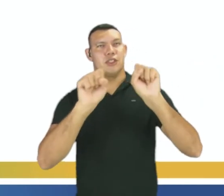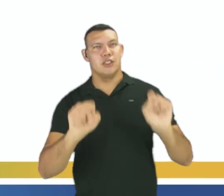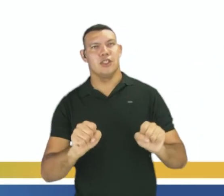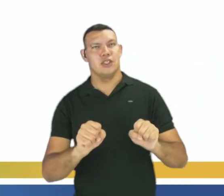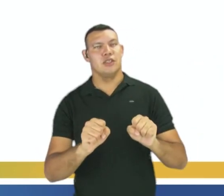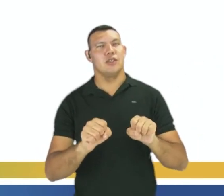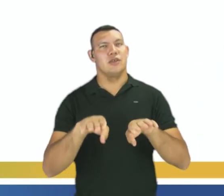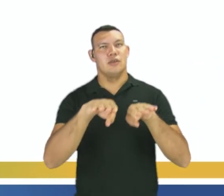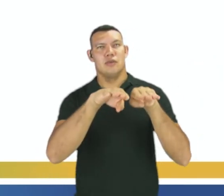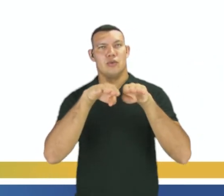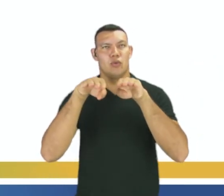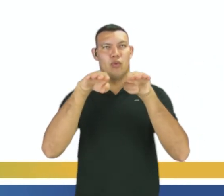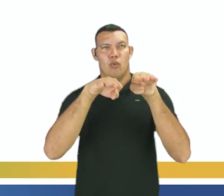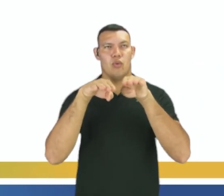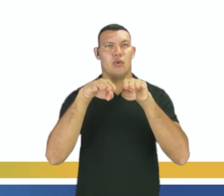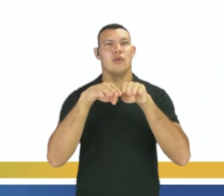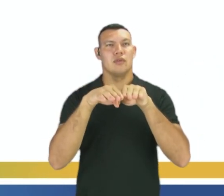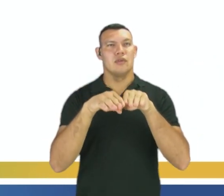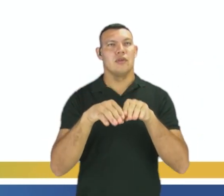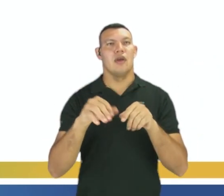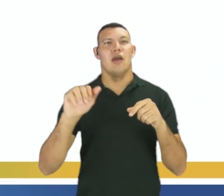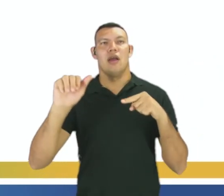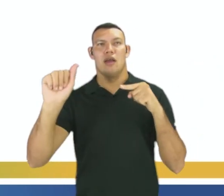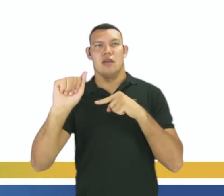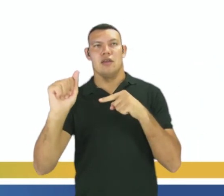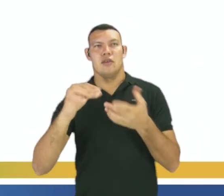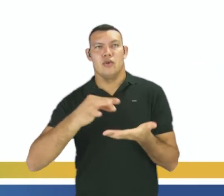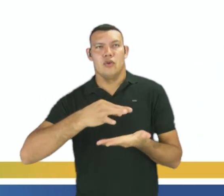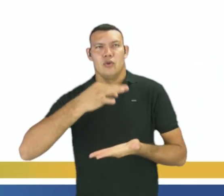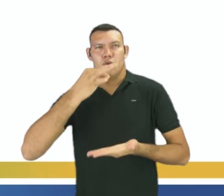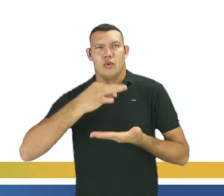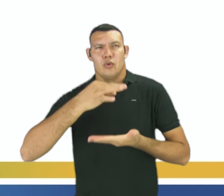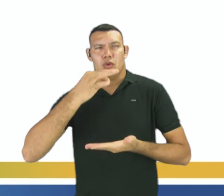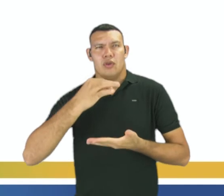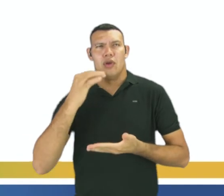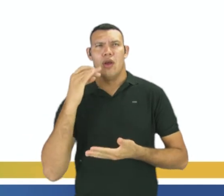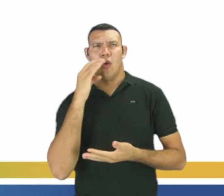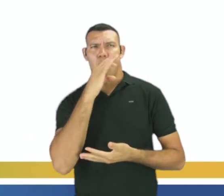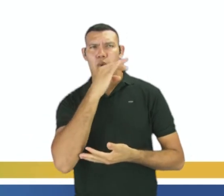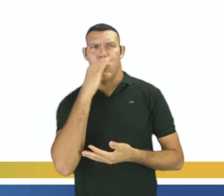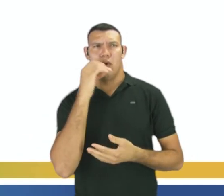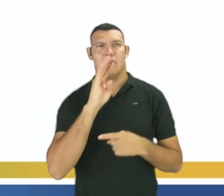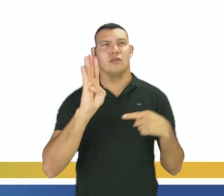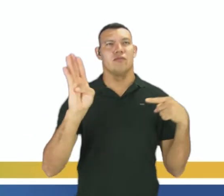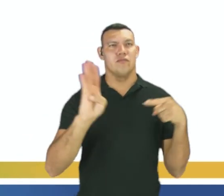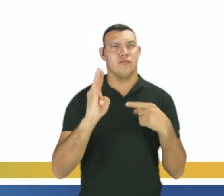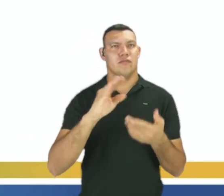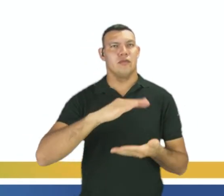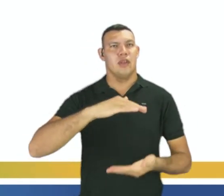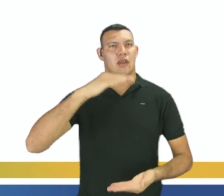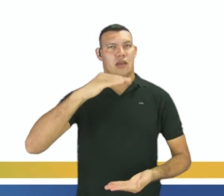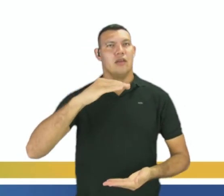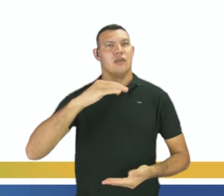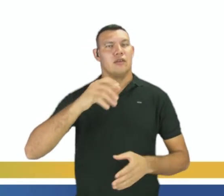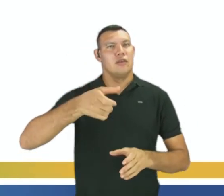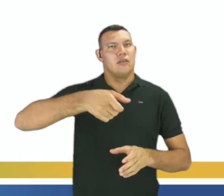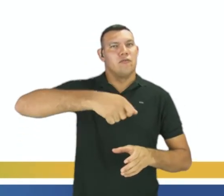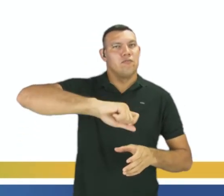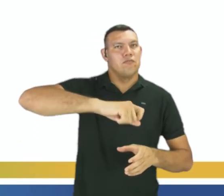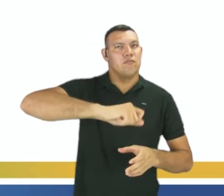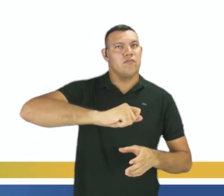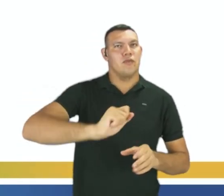A, uma xícara de café bem quente, letra B, uma garrafa de água mineral gasosa fechada,